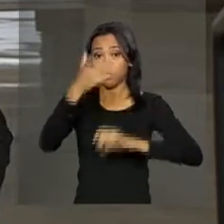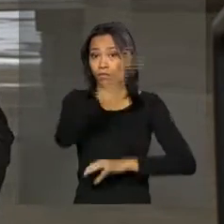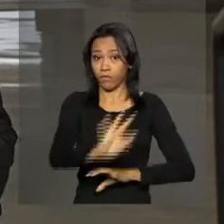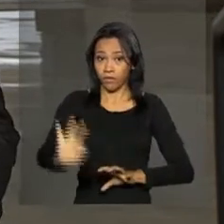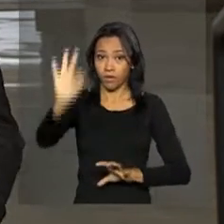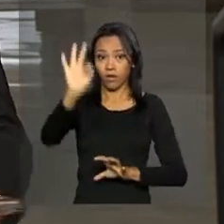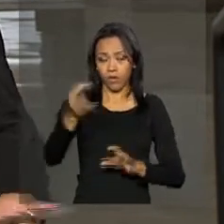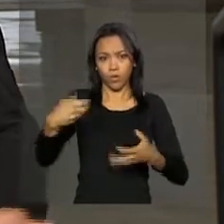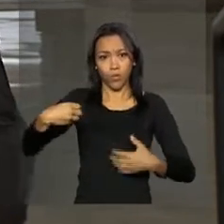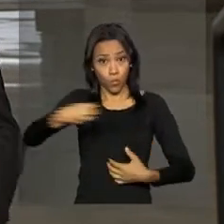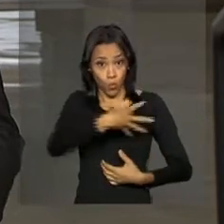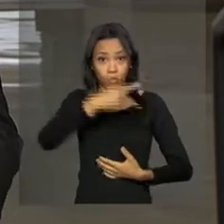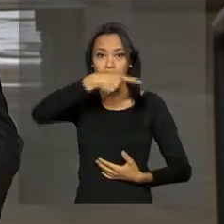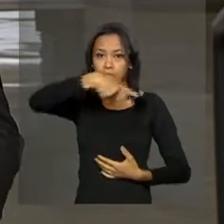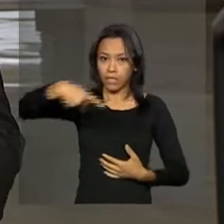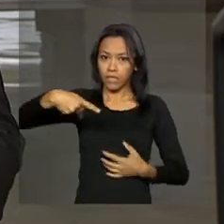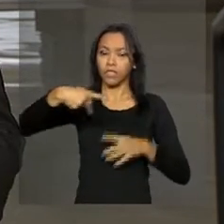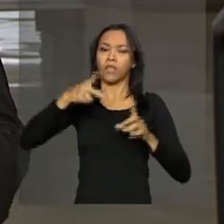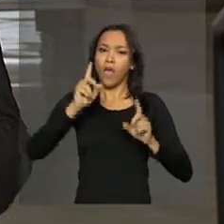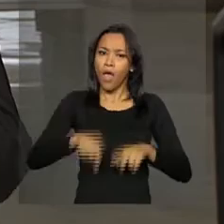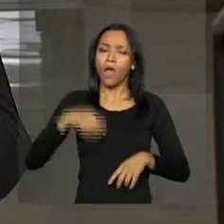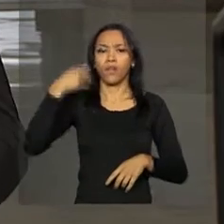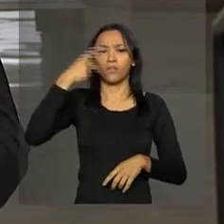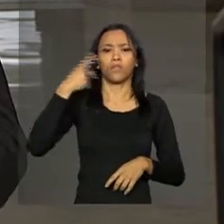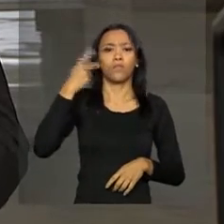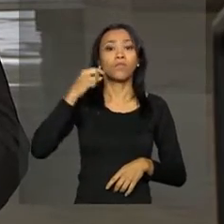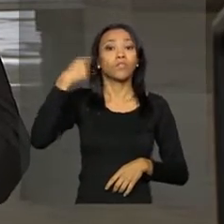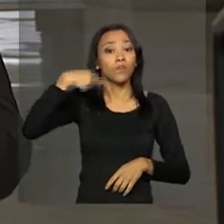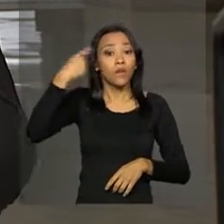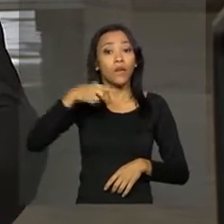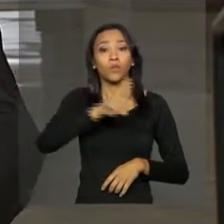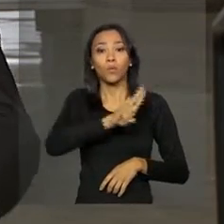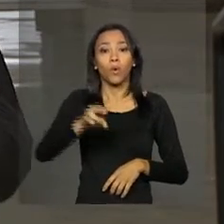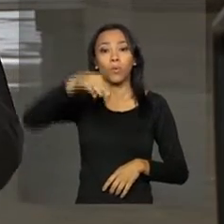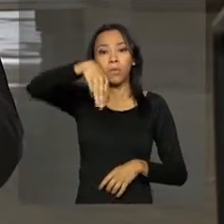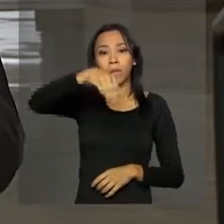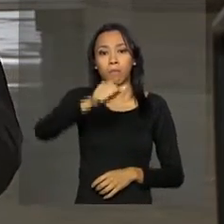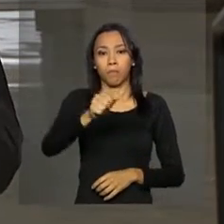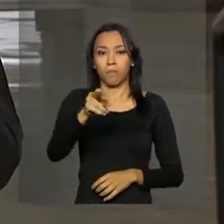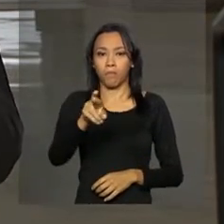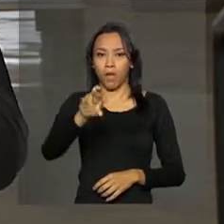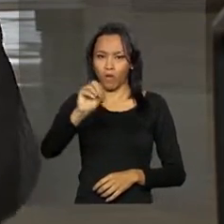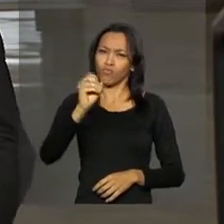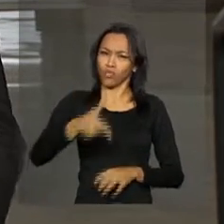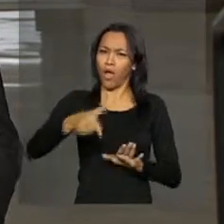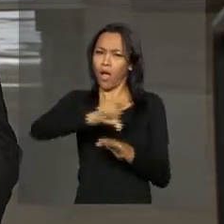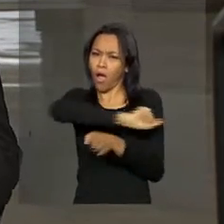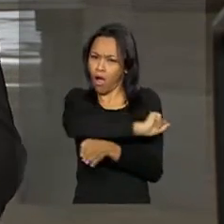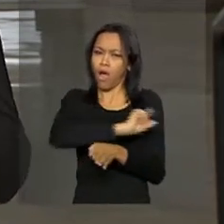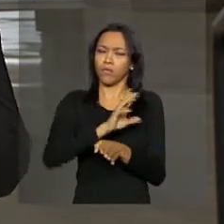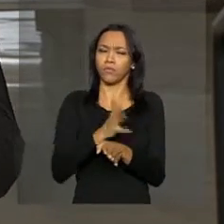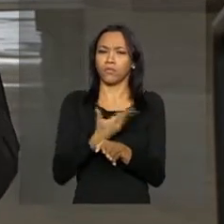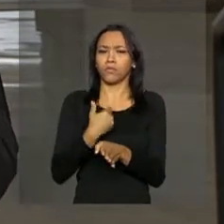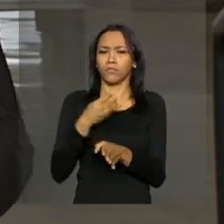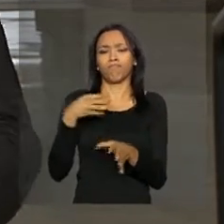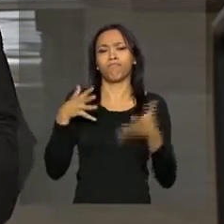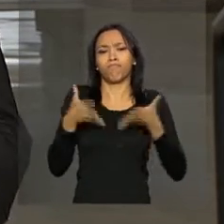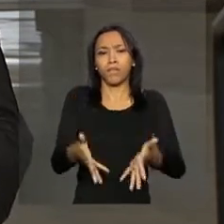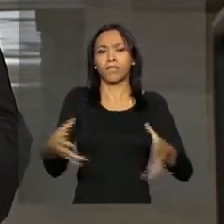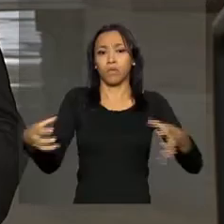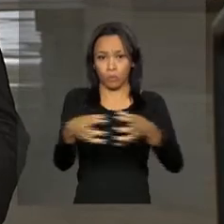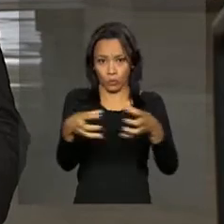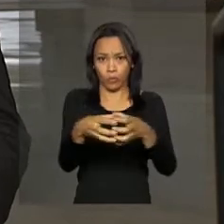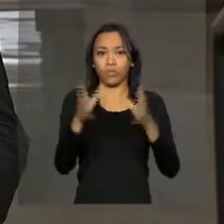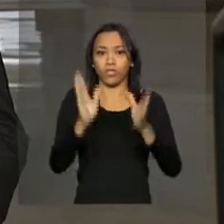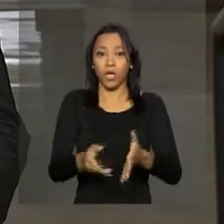novo presidente dessa comissão é o advogado Mauro Menezes, que já era conselheiro da comissão. O mandato dele